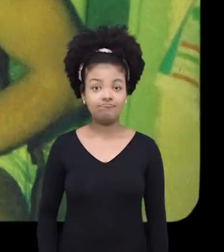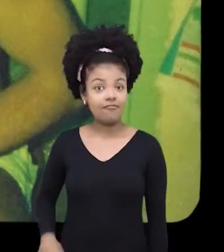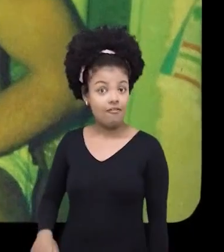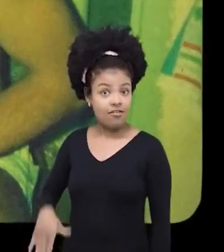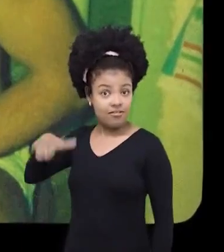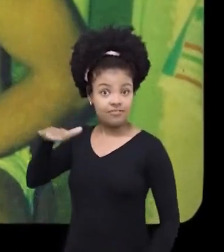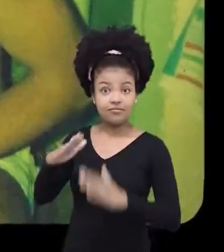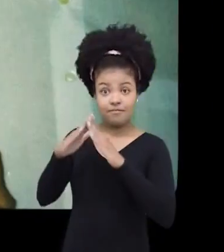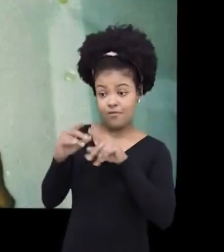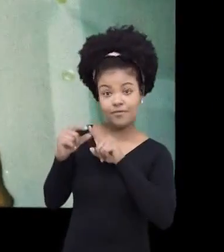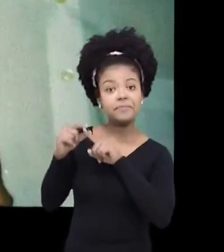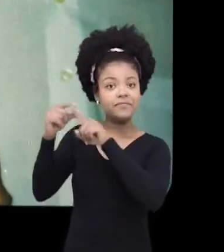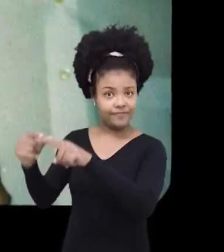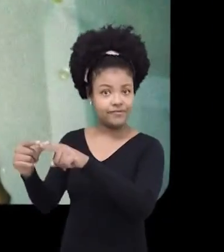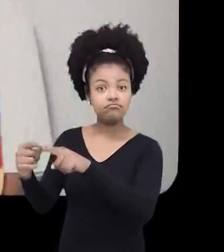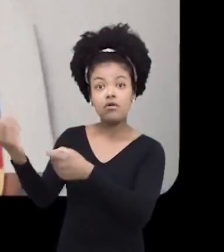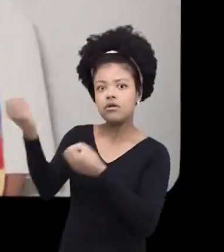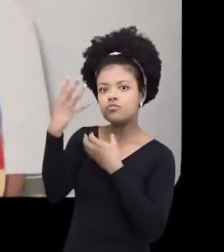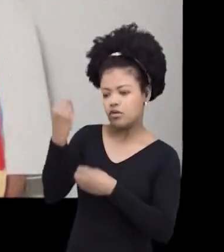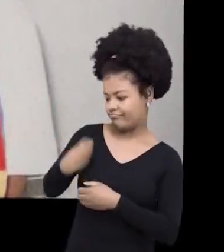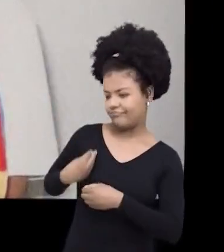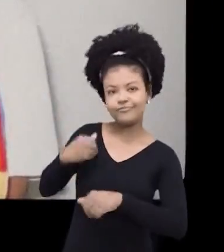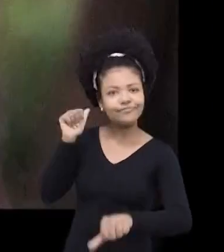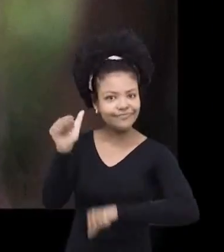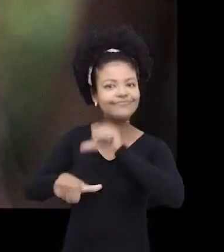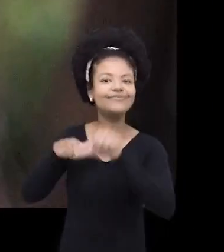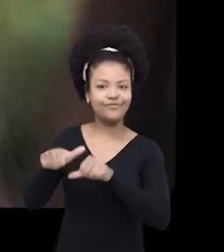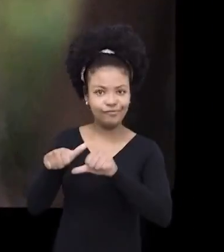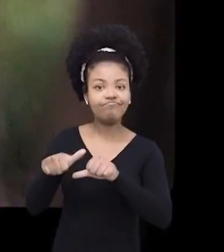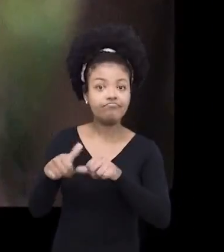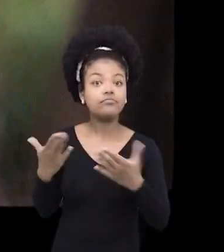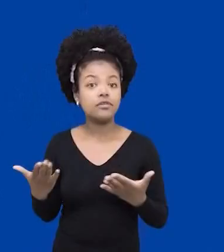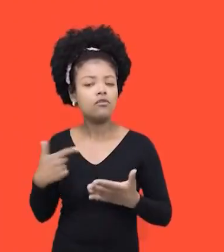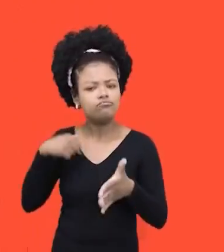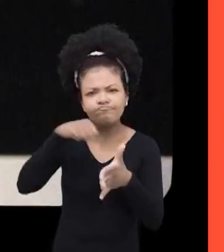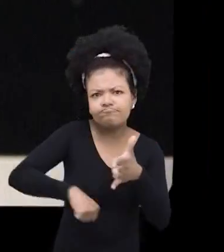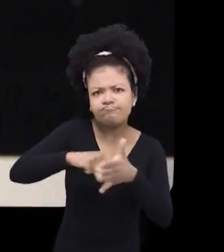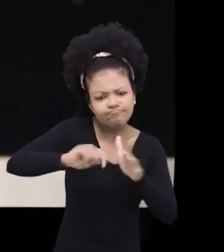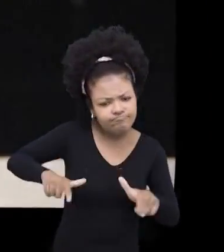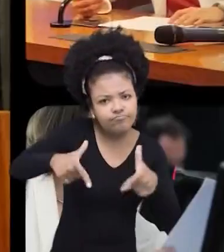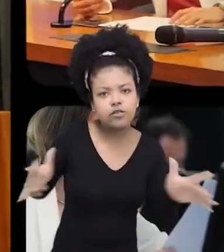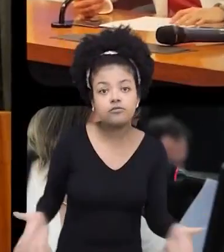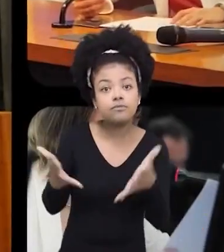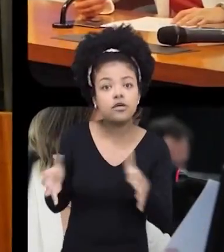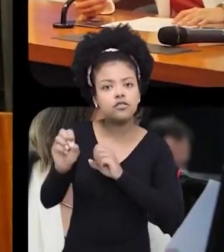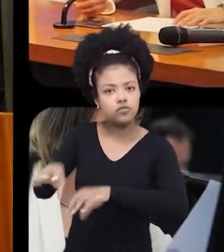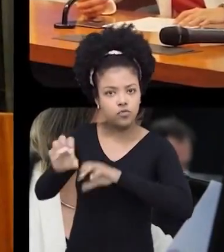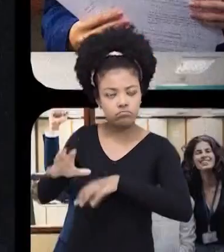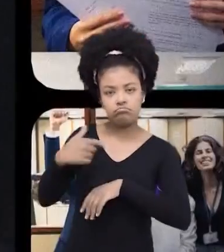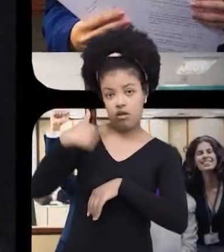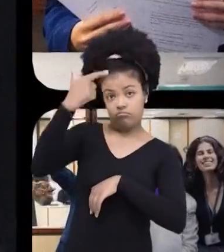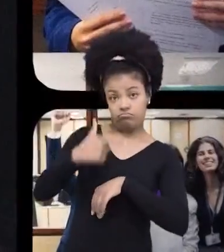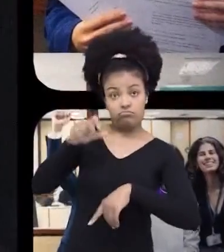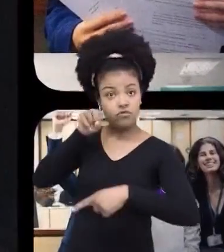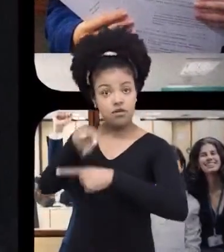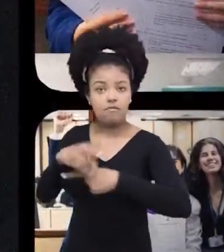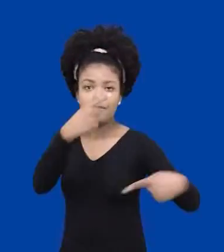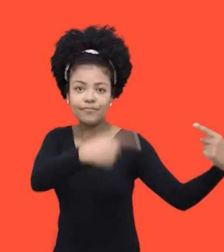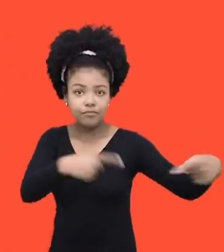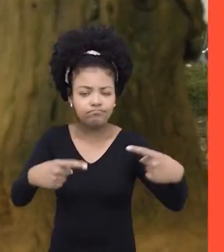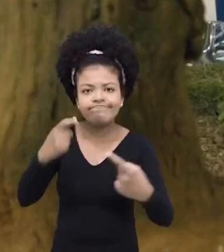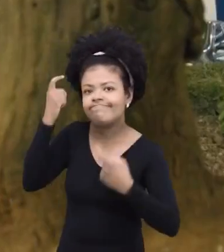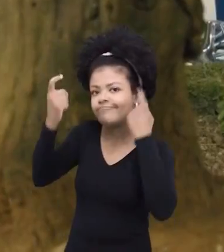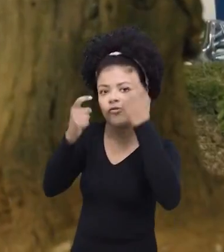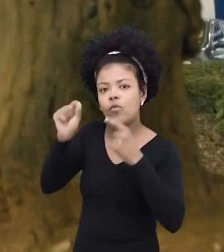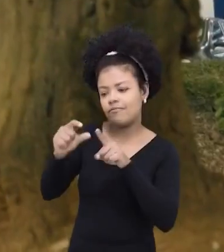Eu cresci na periferia e a educação mudou a minha vida. Foi pra lutar pela educação que eu entrei na política. E foi pensando na